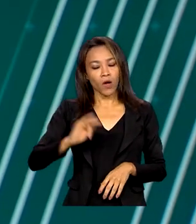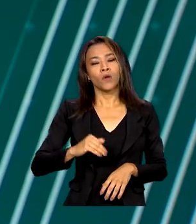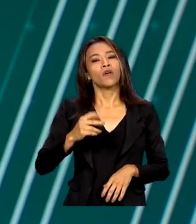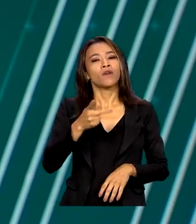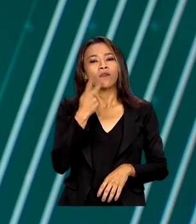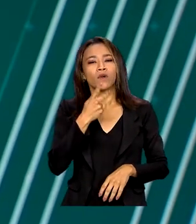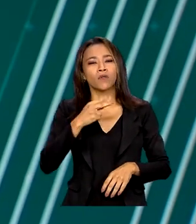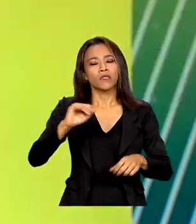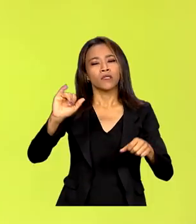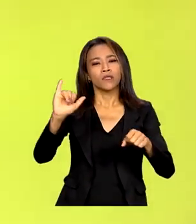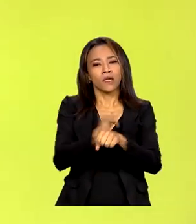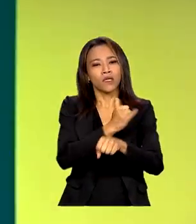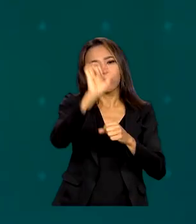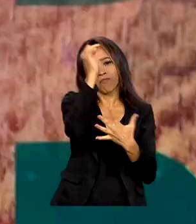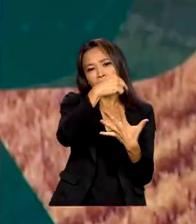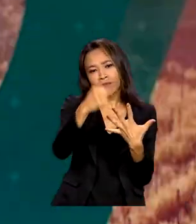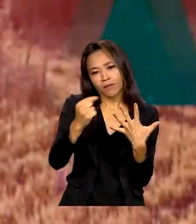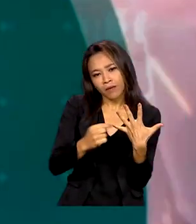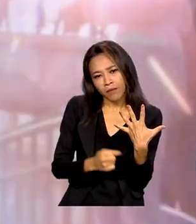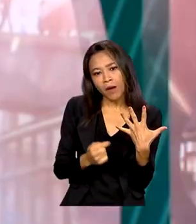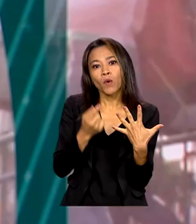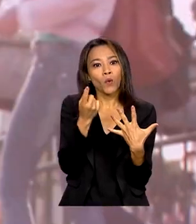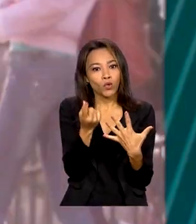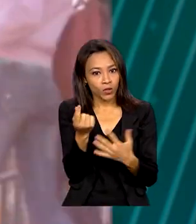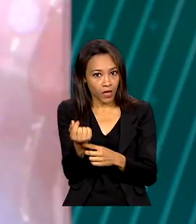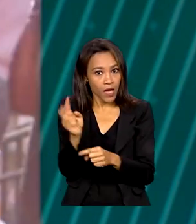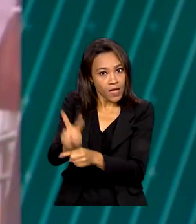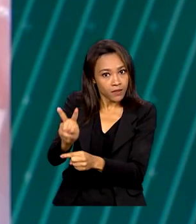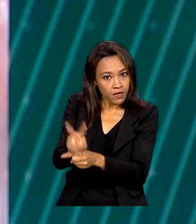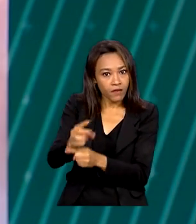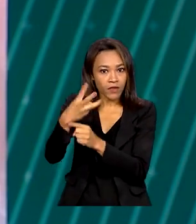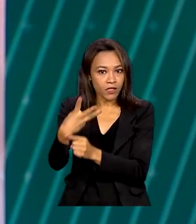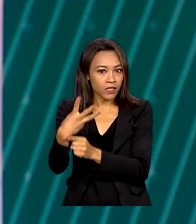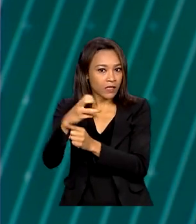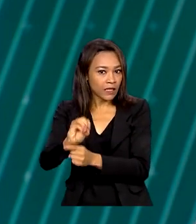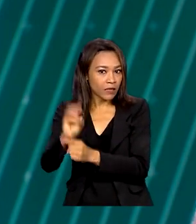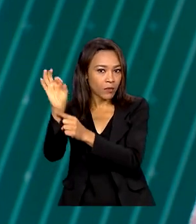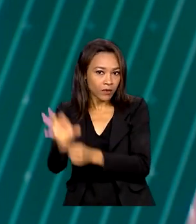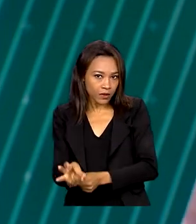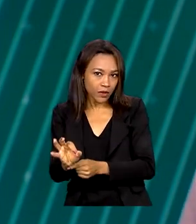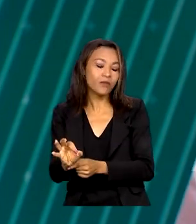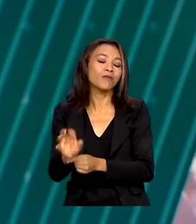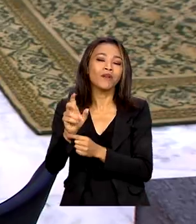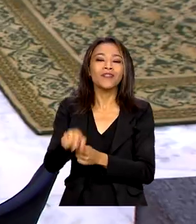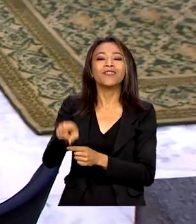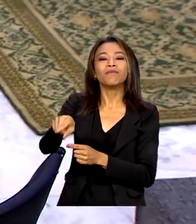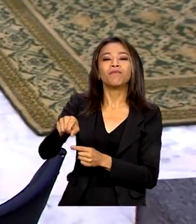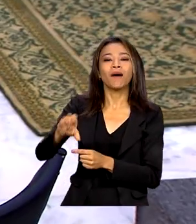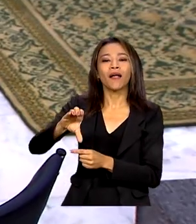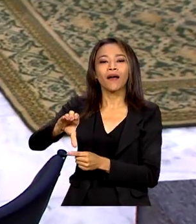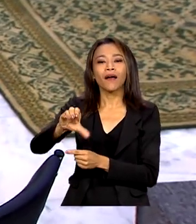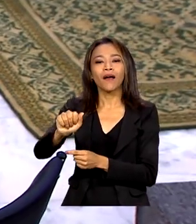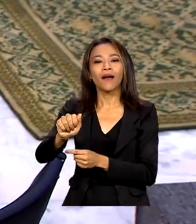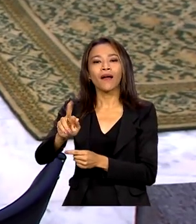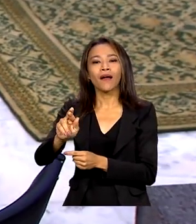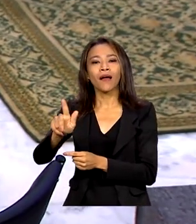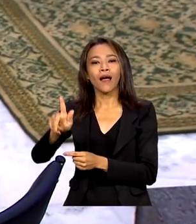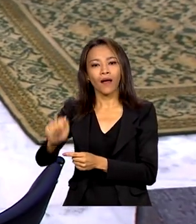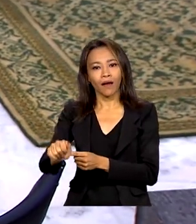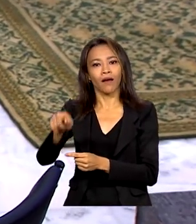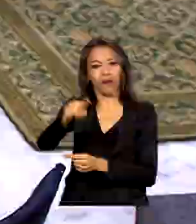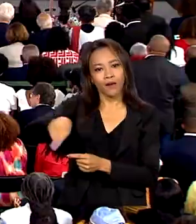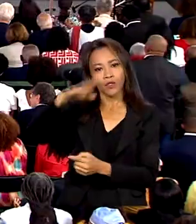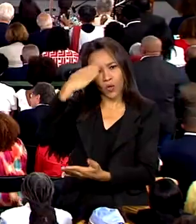de ações, entre elas a reserva de 30% de cargos de confiança para pessoas negras. Pelo menos